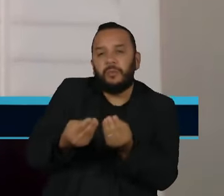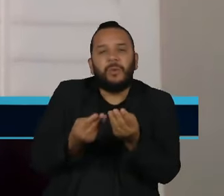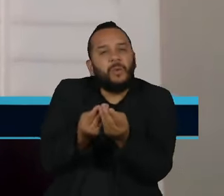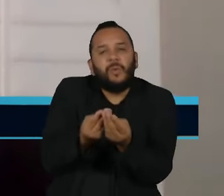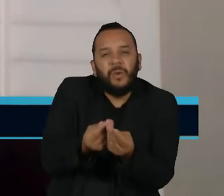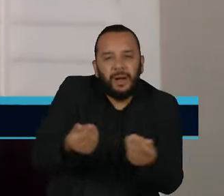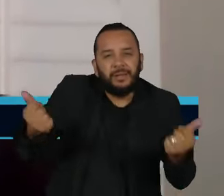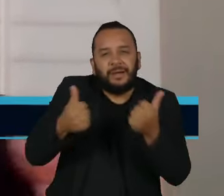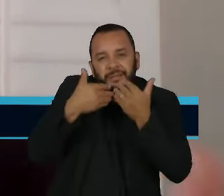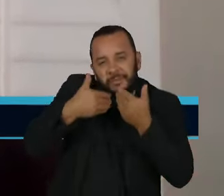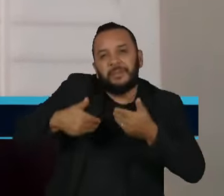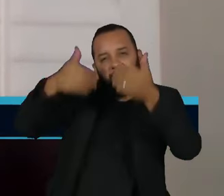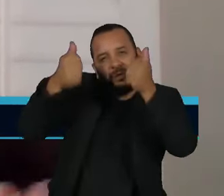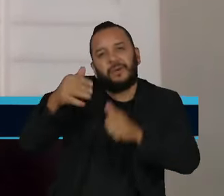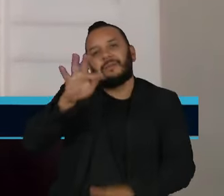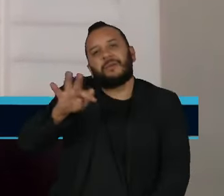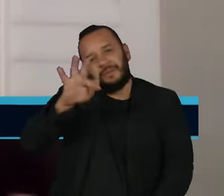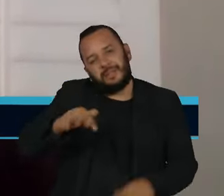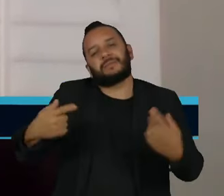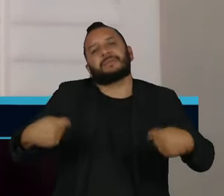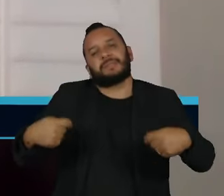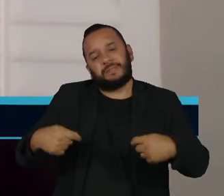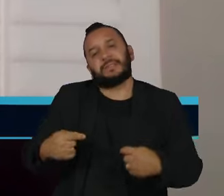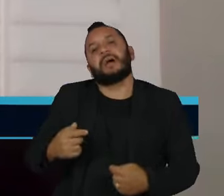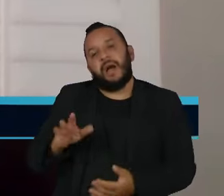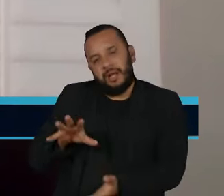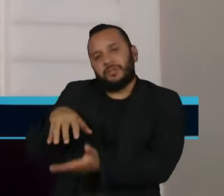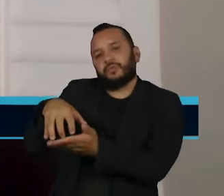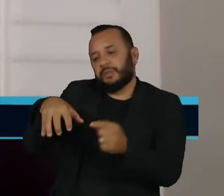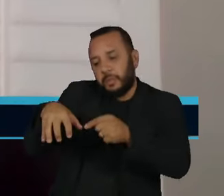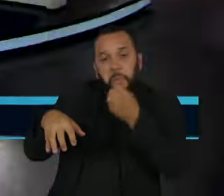do ensino superior, eu acho que é uma agência muito bem-vinda. Obrigado. Obrigado.